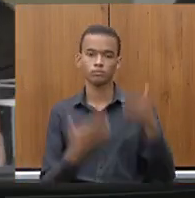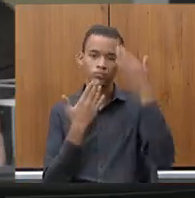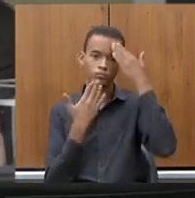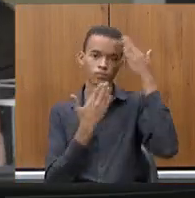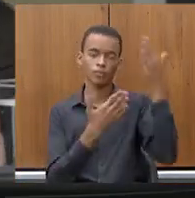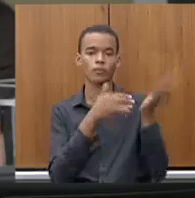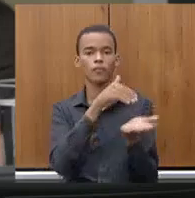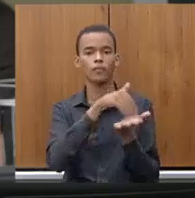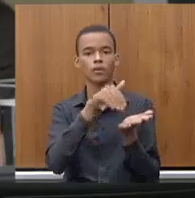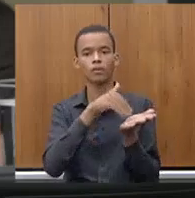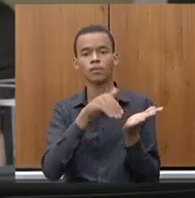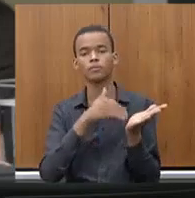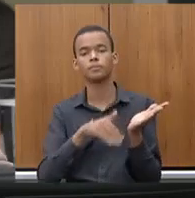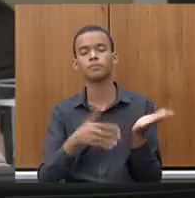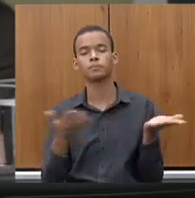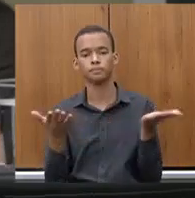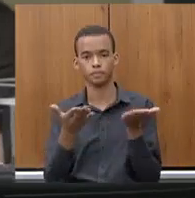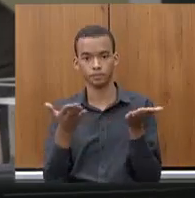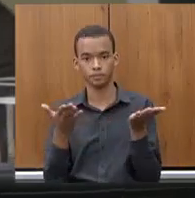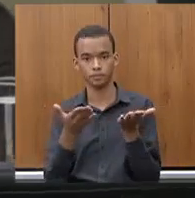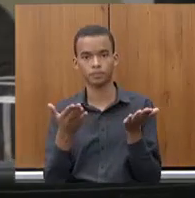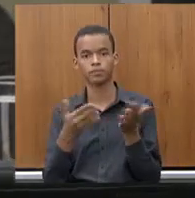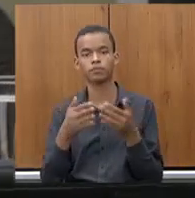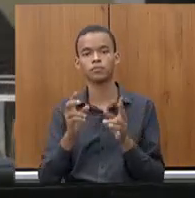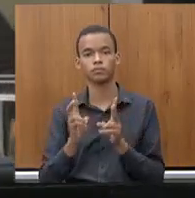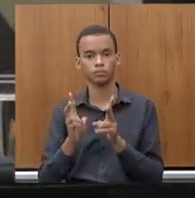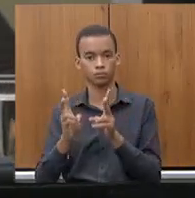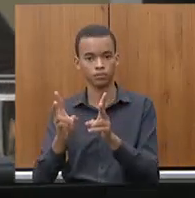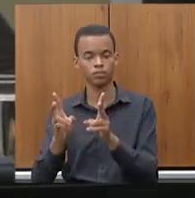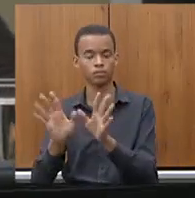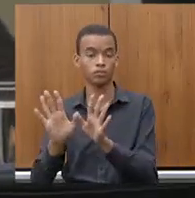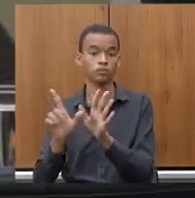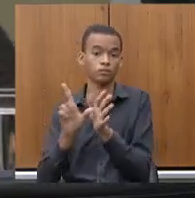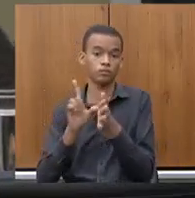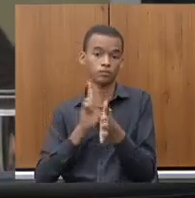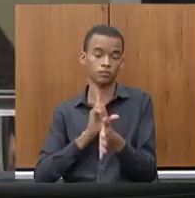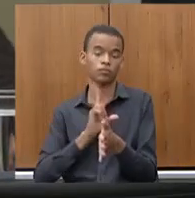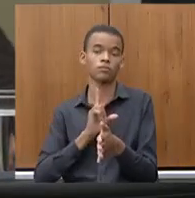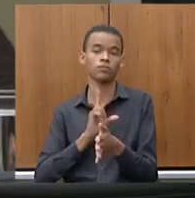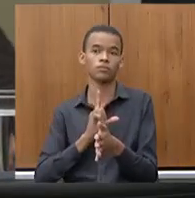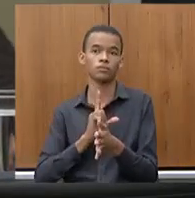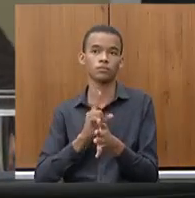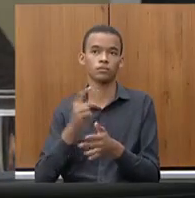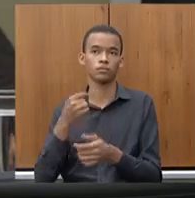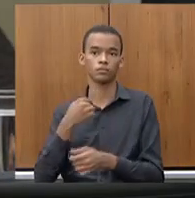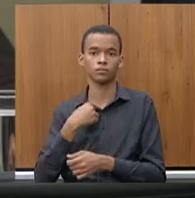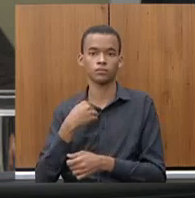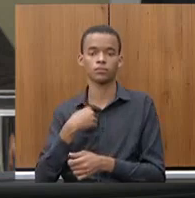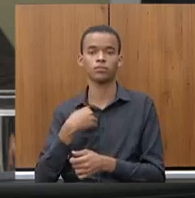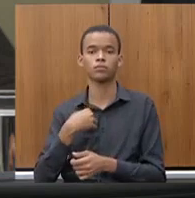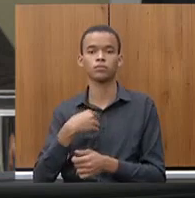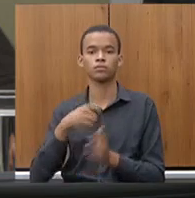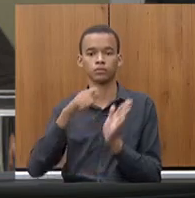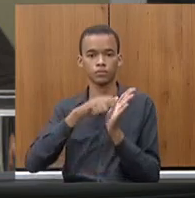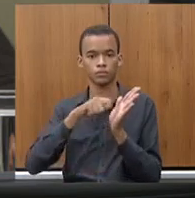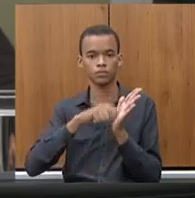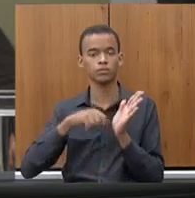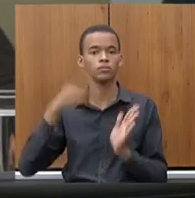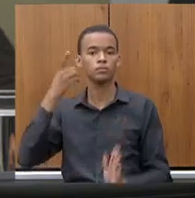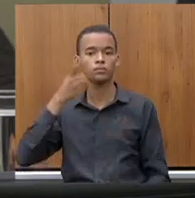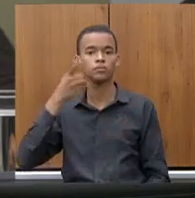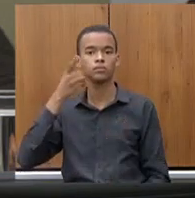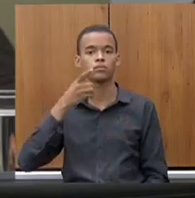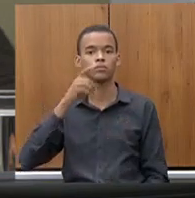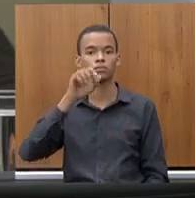continuarmos com os questionamentos a partir de agora registro a presença da deputada